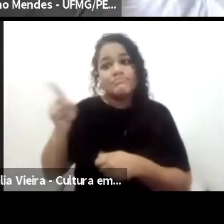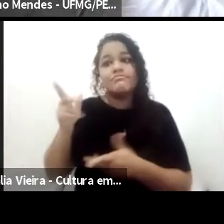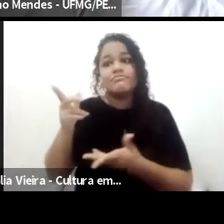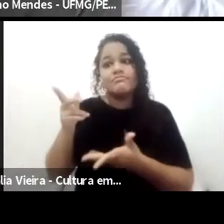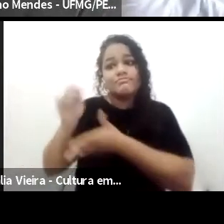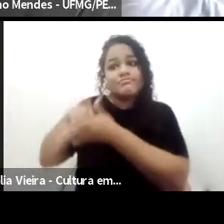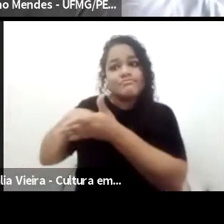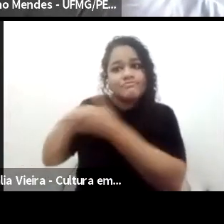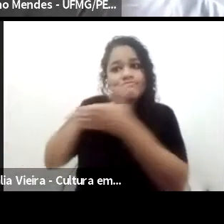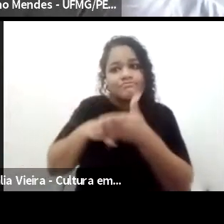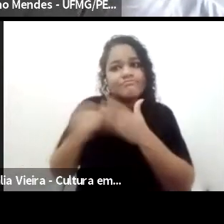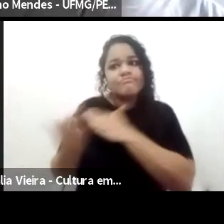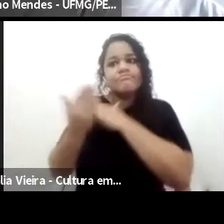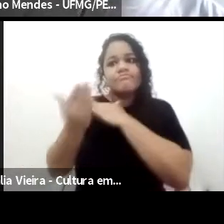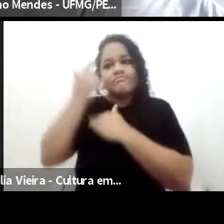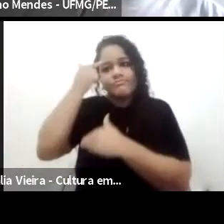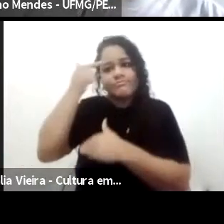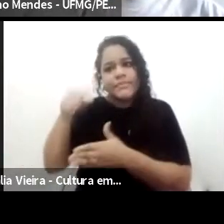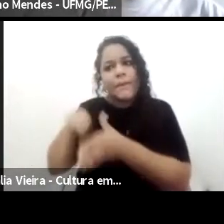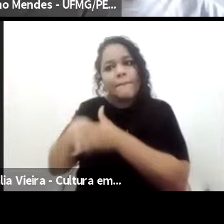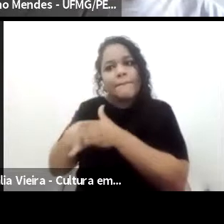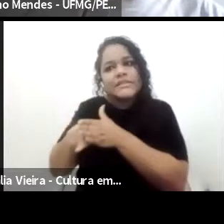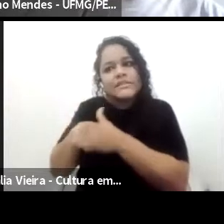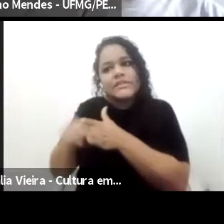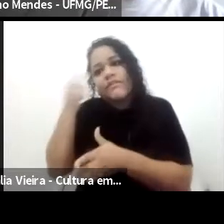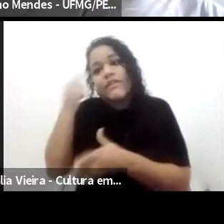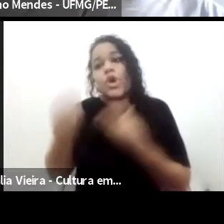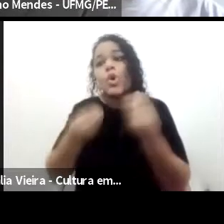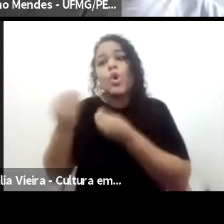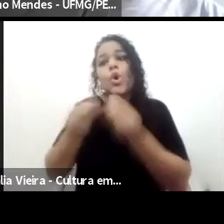e o que se quer dele nesse momento.